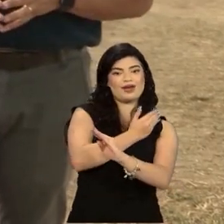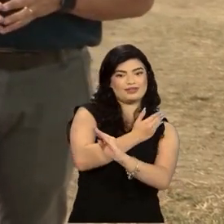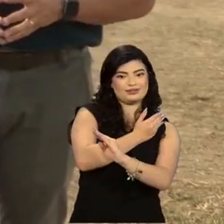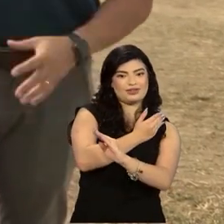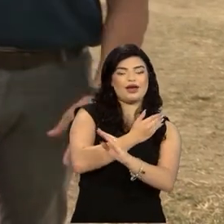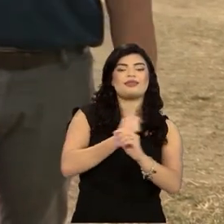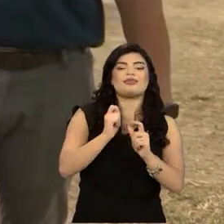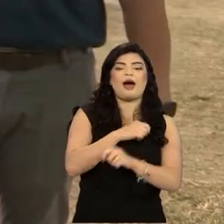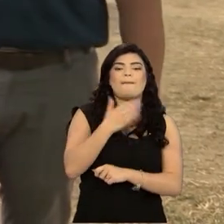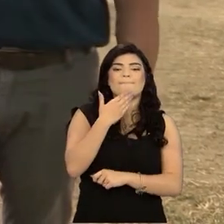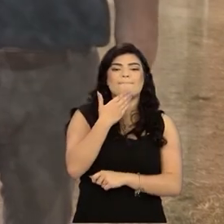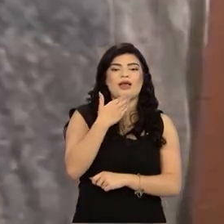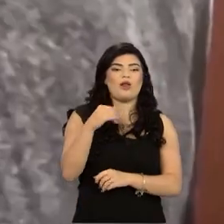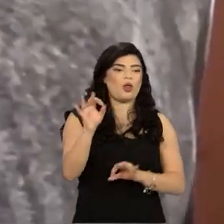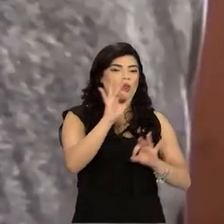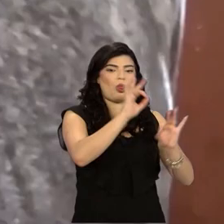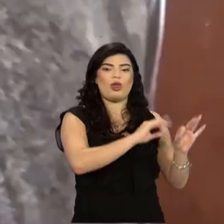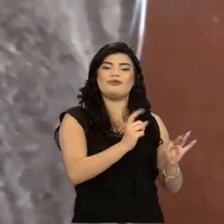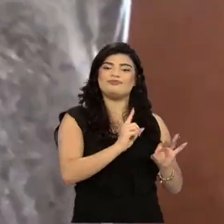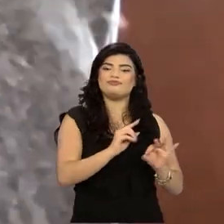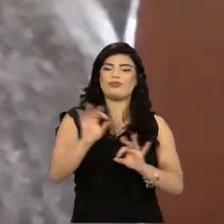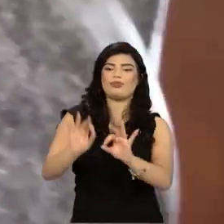tranquila em relação às moscas.